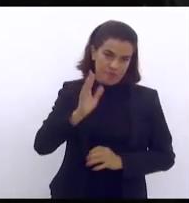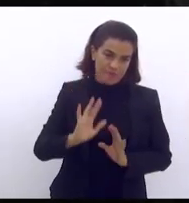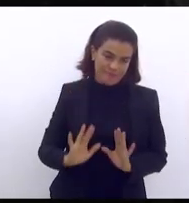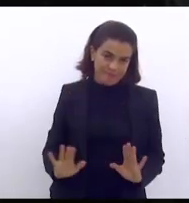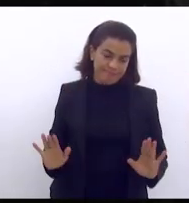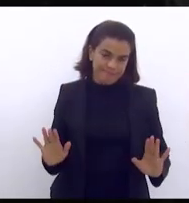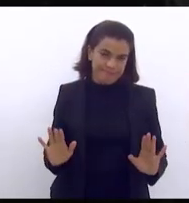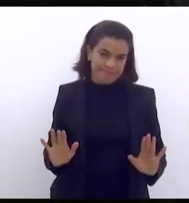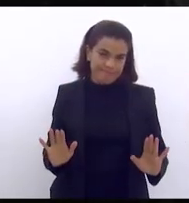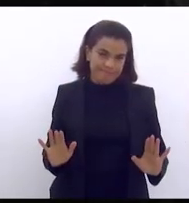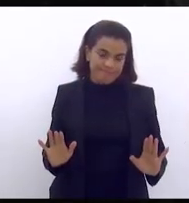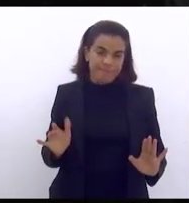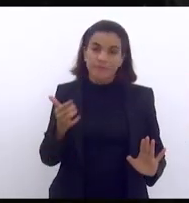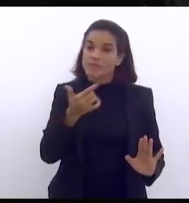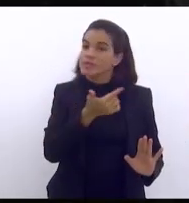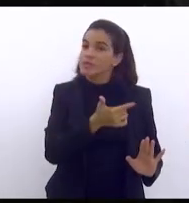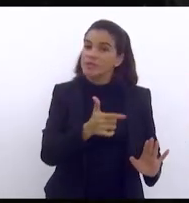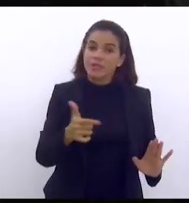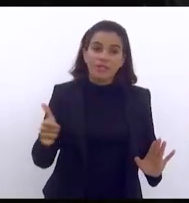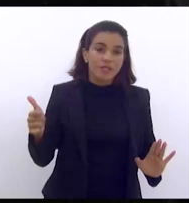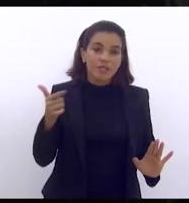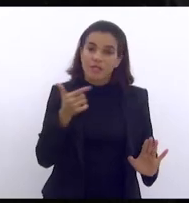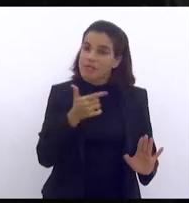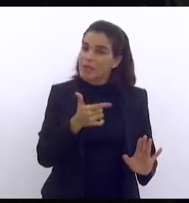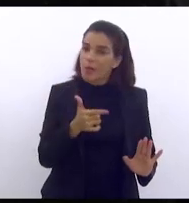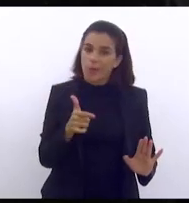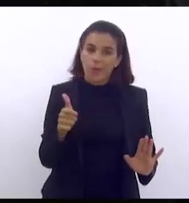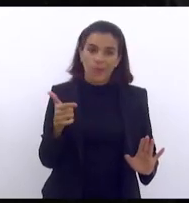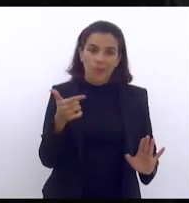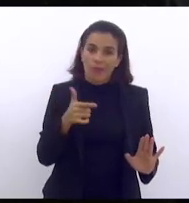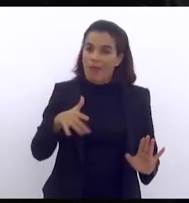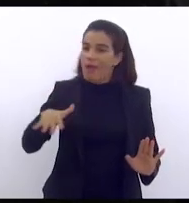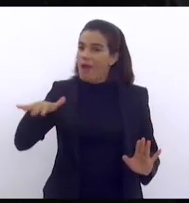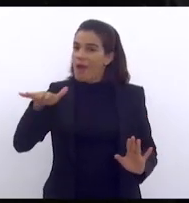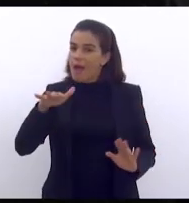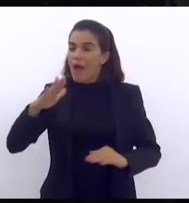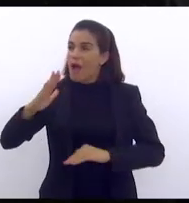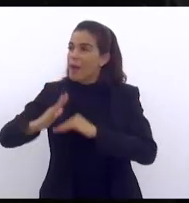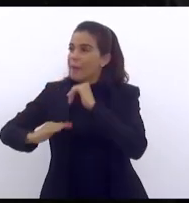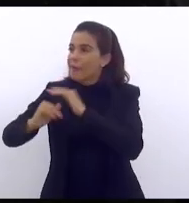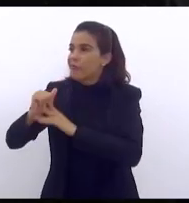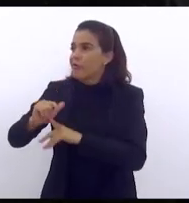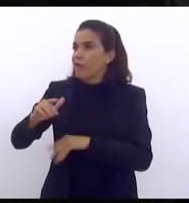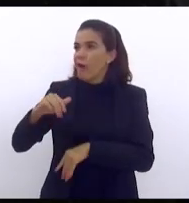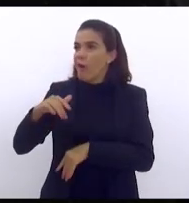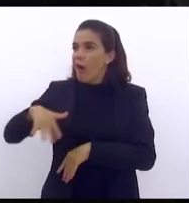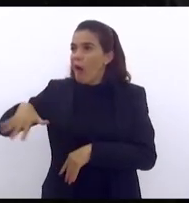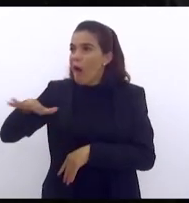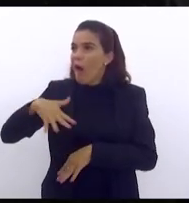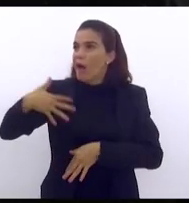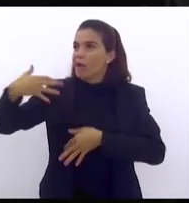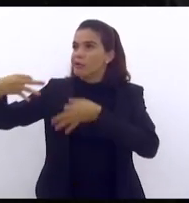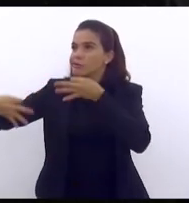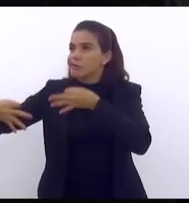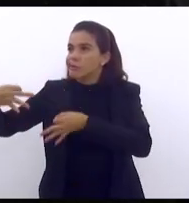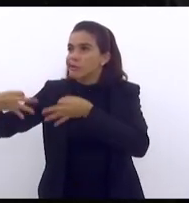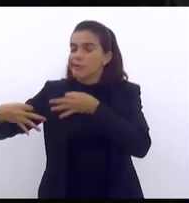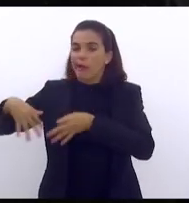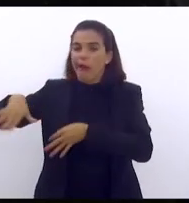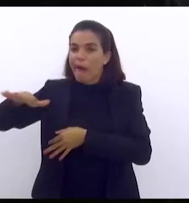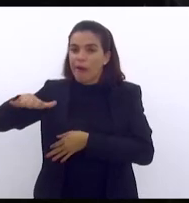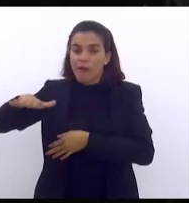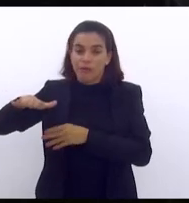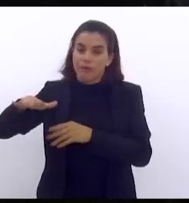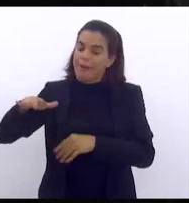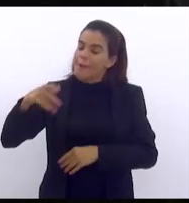não leva para a área técnica jurídica a política porque não